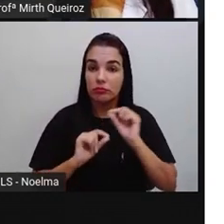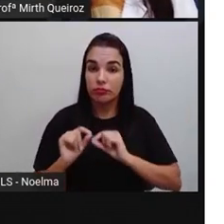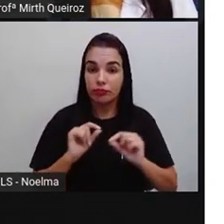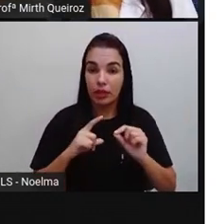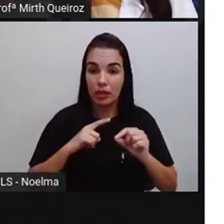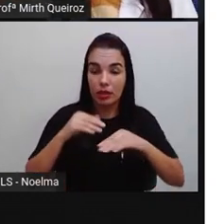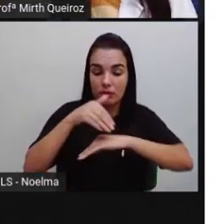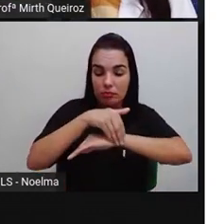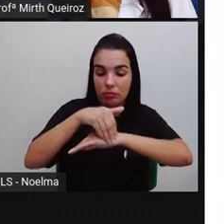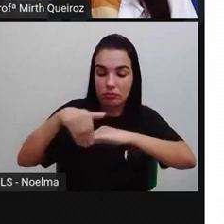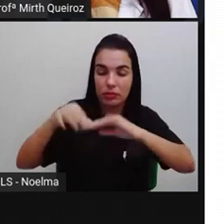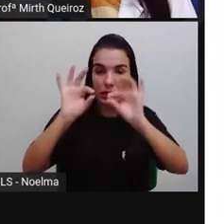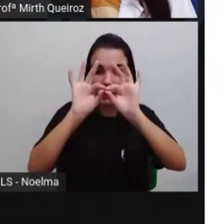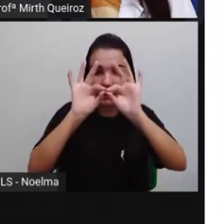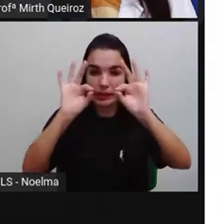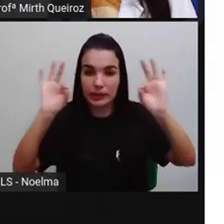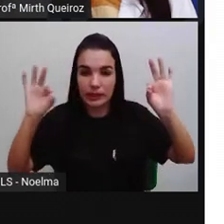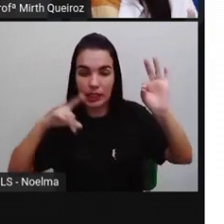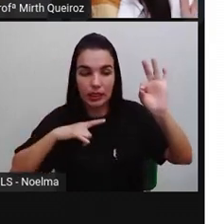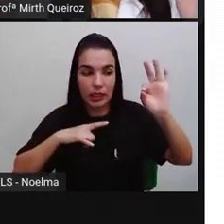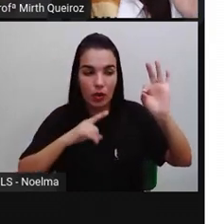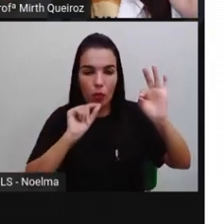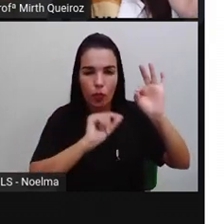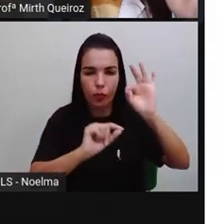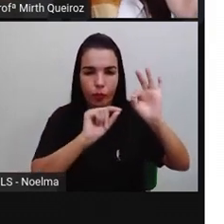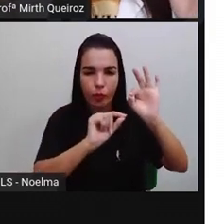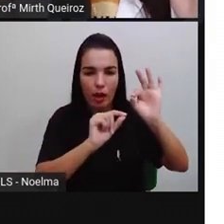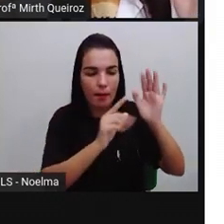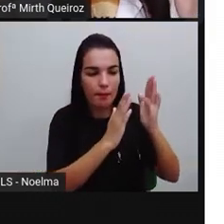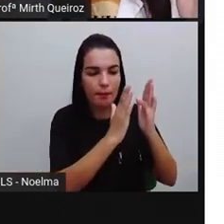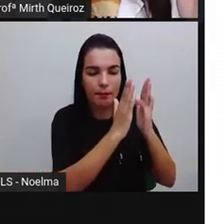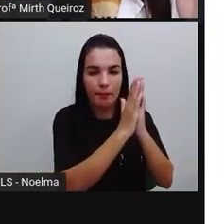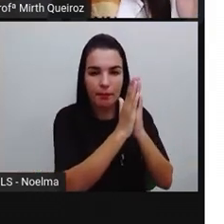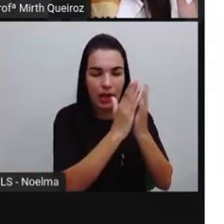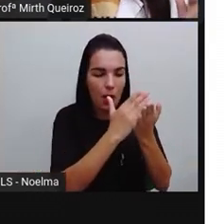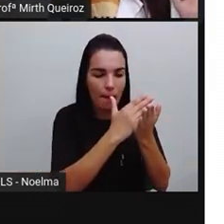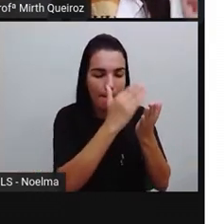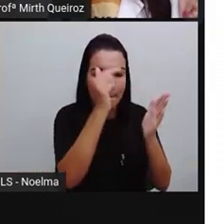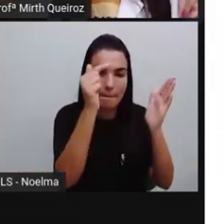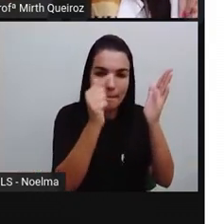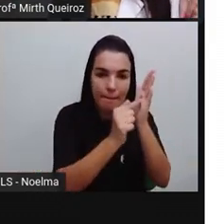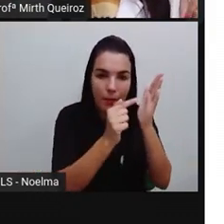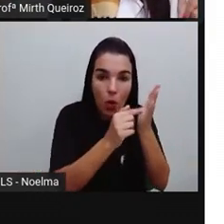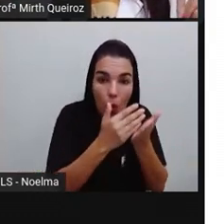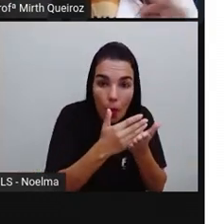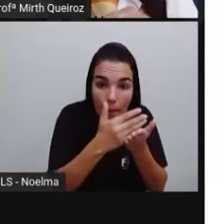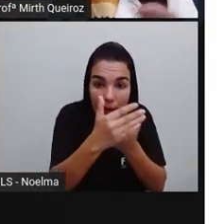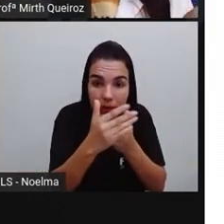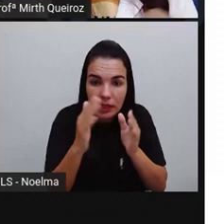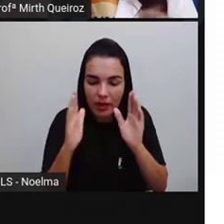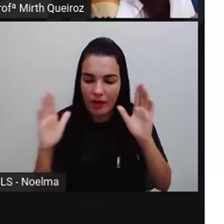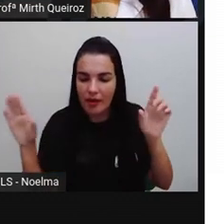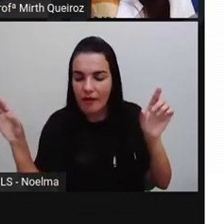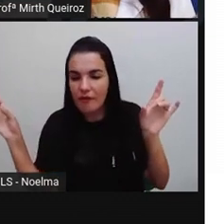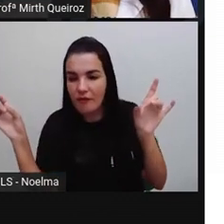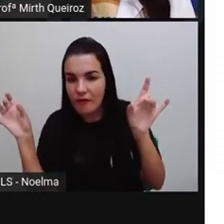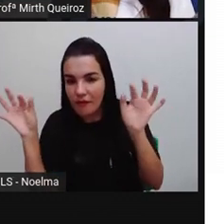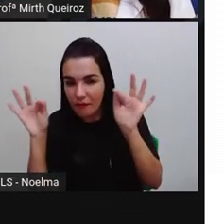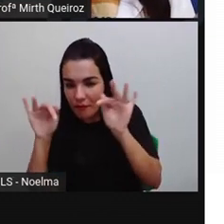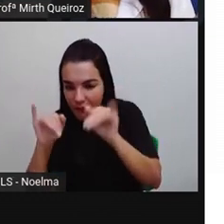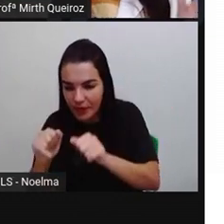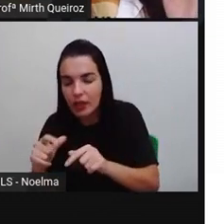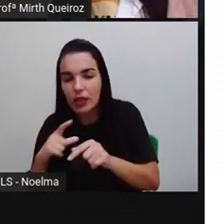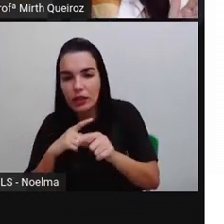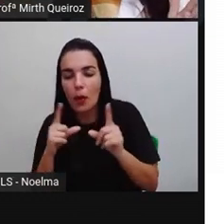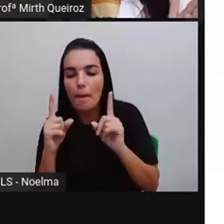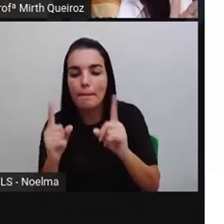e um ponto final. Então, é um pedaço da reta. Ele tem começo e tem fim. Uma reta não tem começo nem